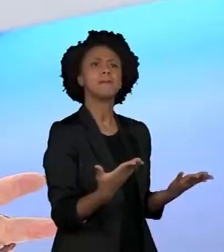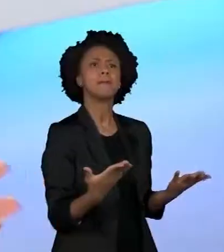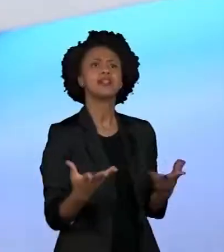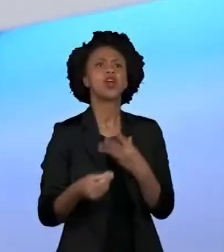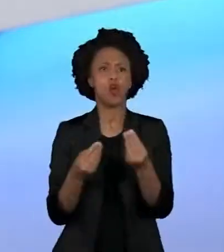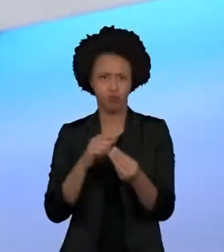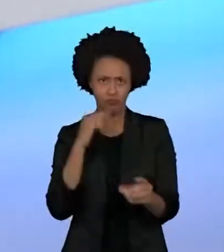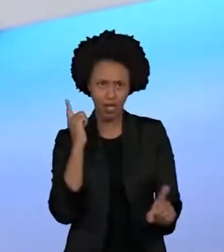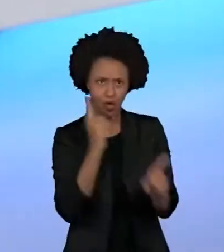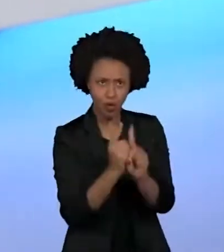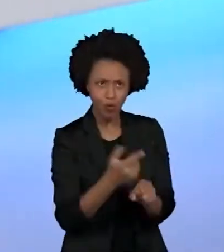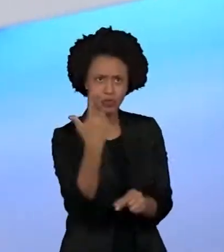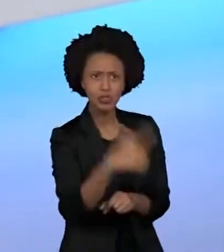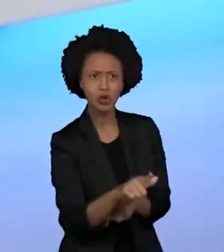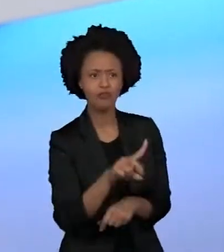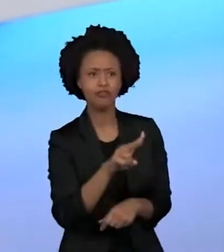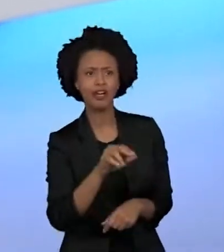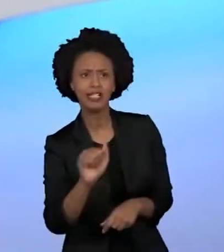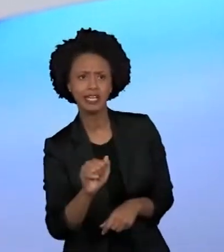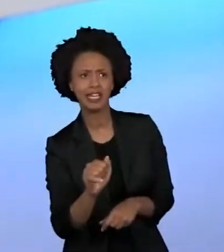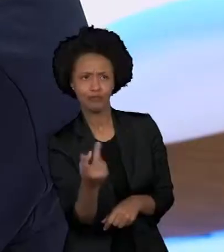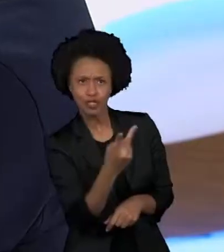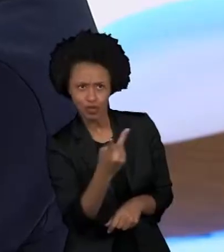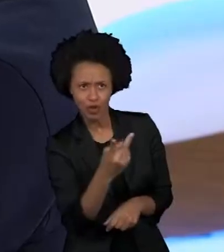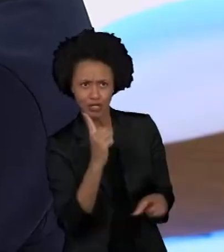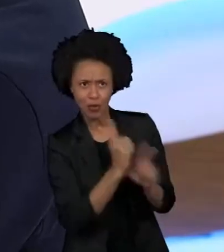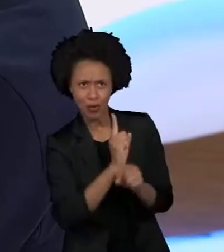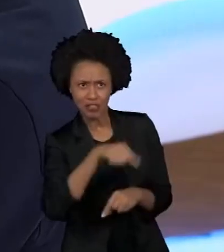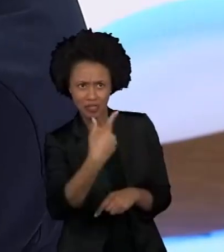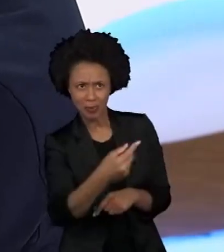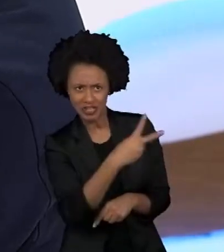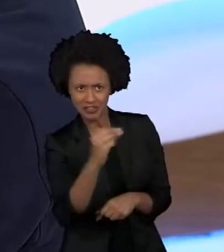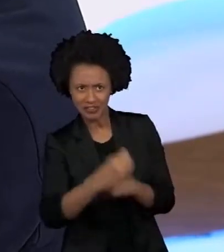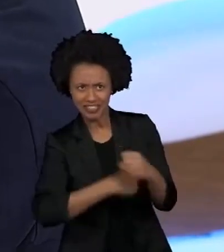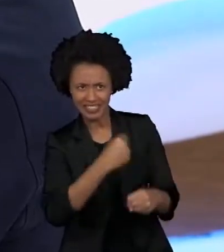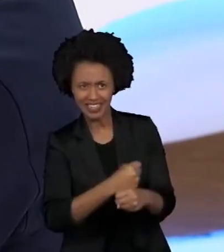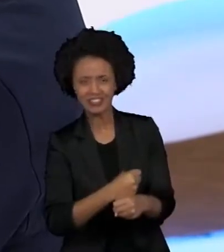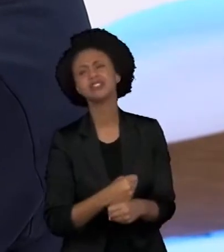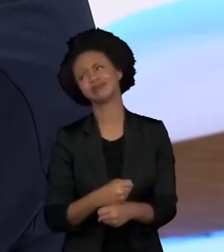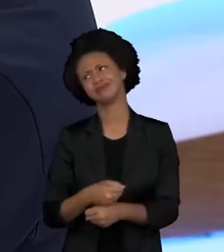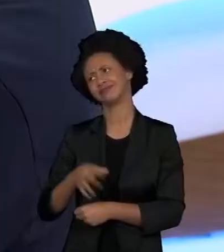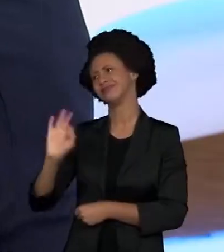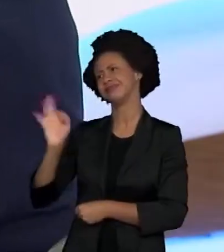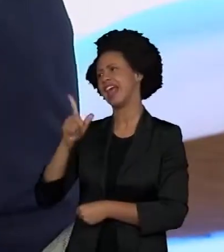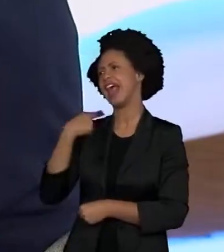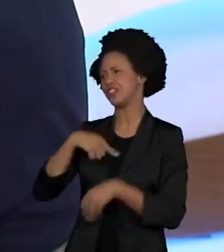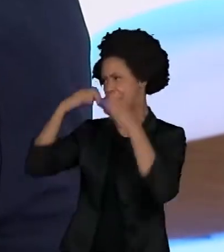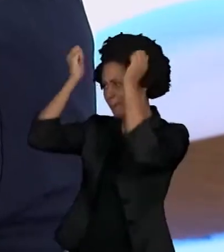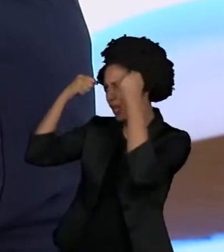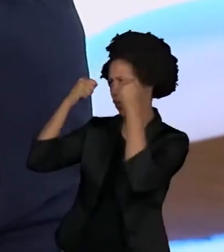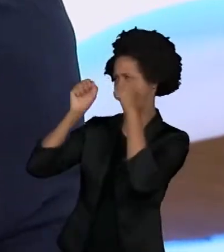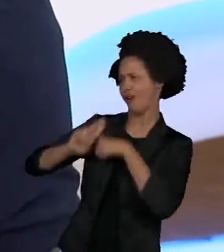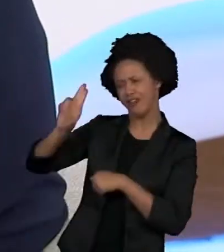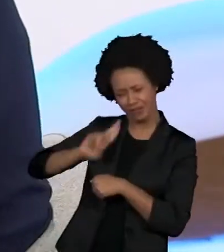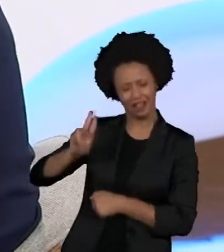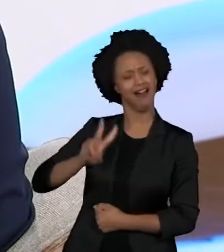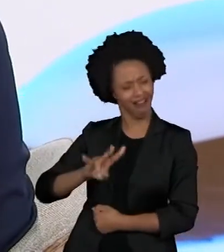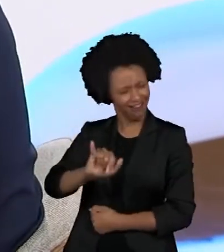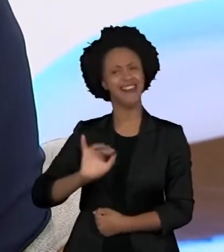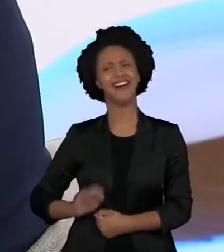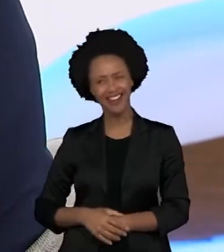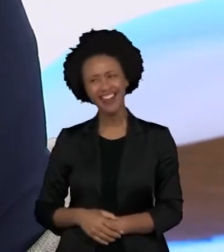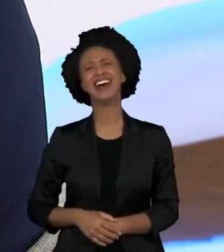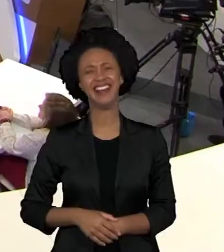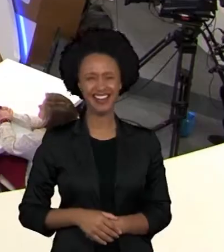reencontrar a Rui e Vani, sei lá, 20 anos depois? Ah, claro, 20 anos depois. anos depois, tá. Vamos botar peruca. E o roteiro foi escrito pela